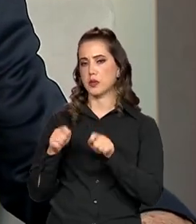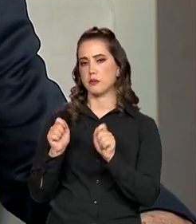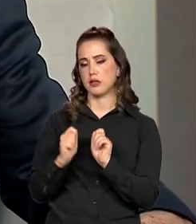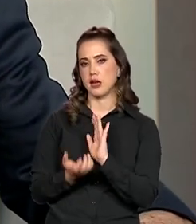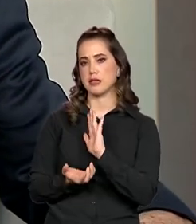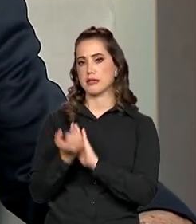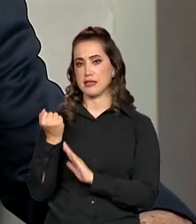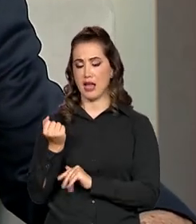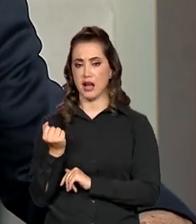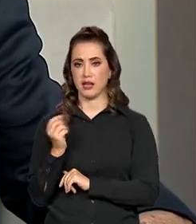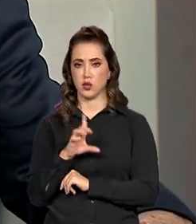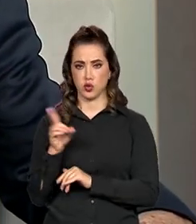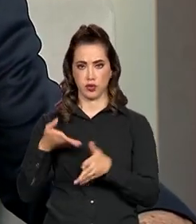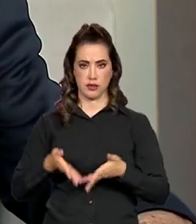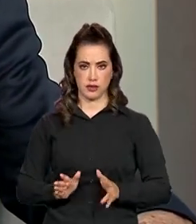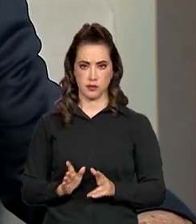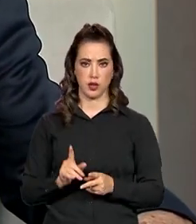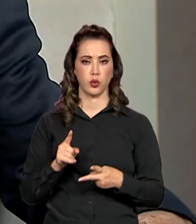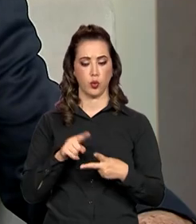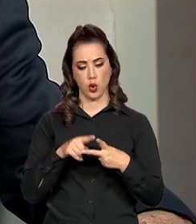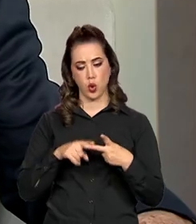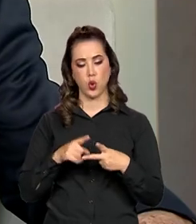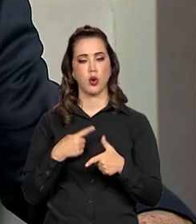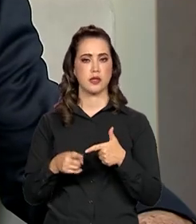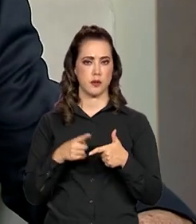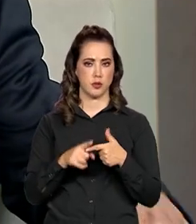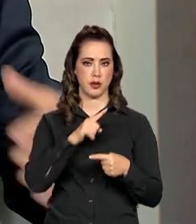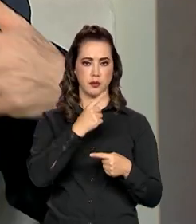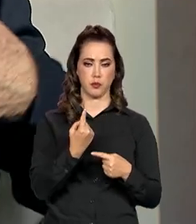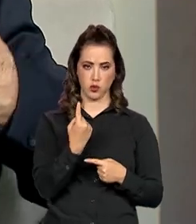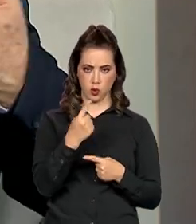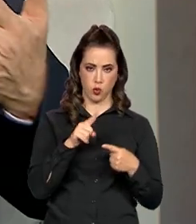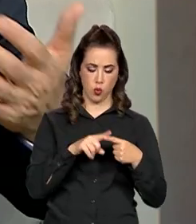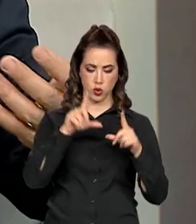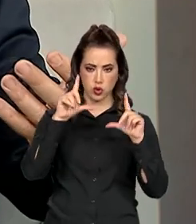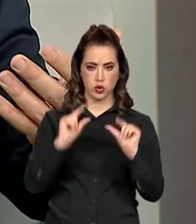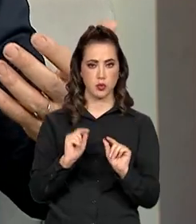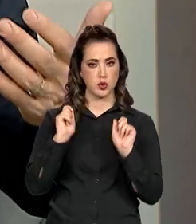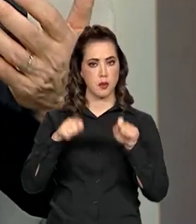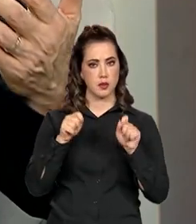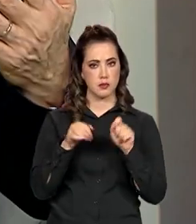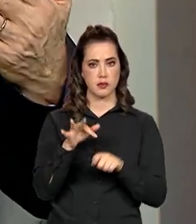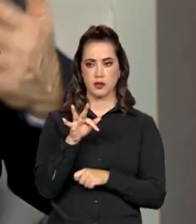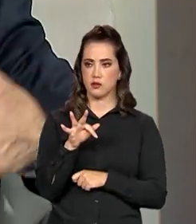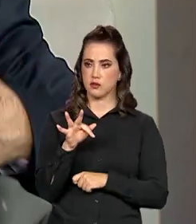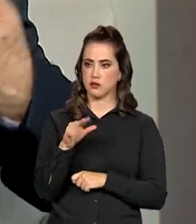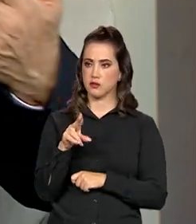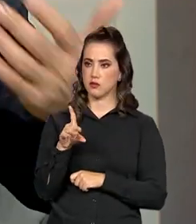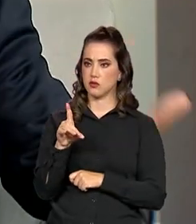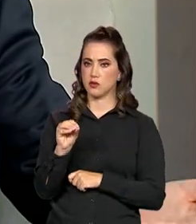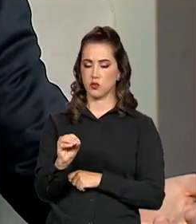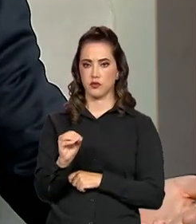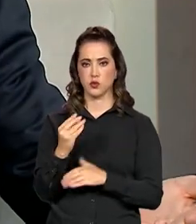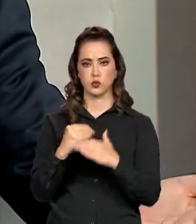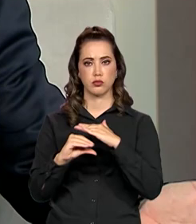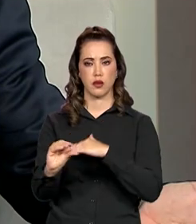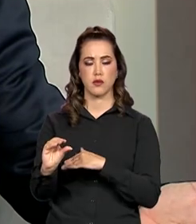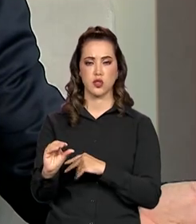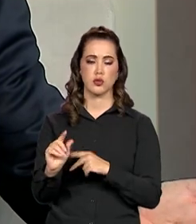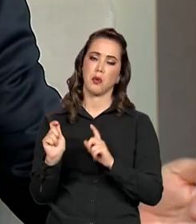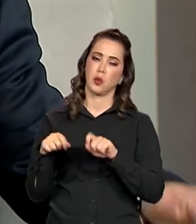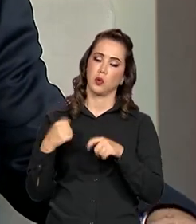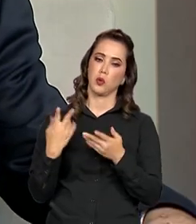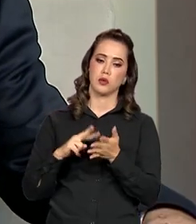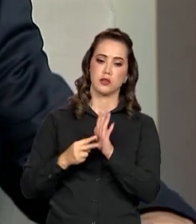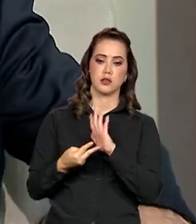Cria dois problemas aqui. Um, que diminui a capacidade do fundo para investimento, ou